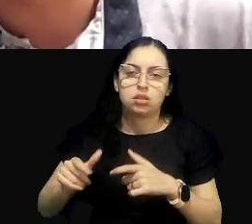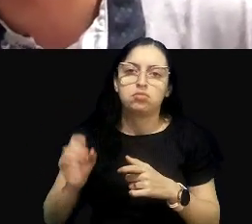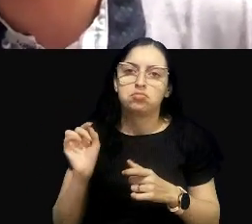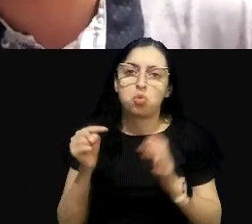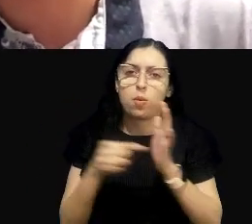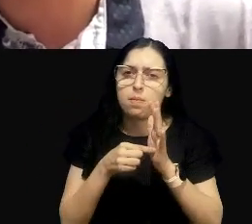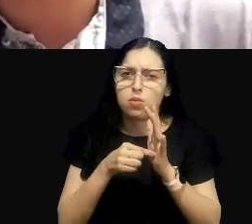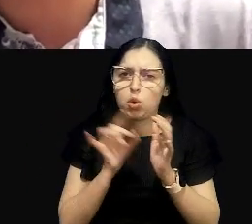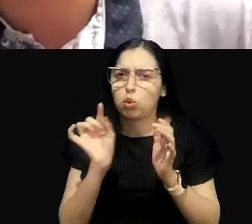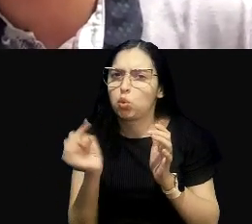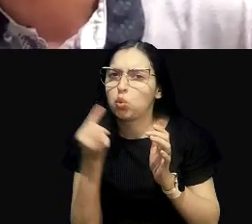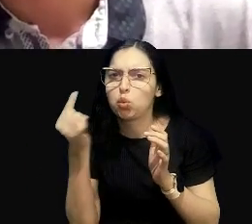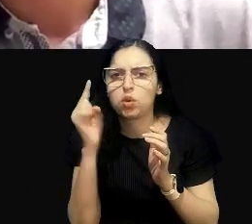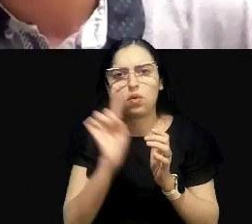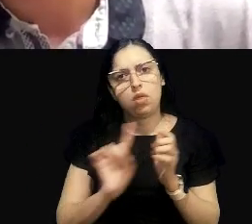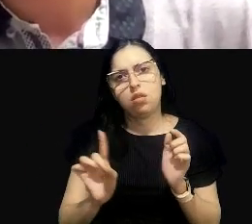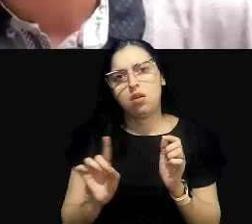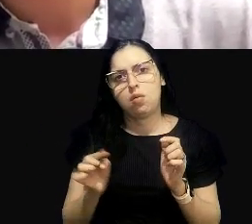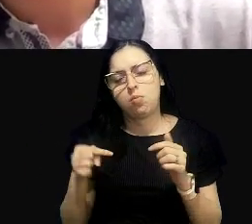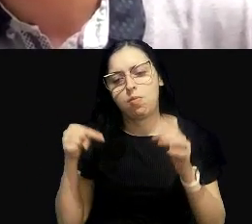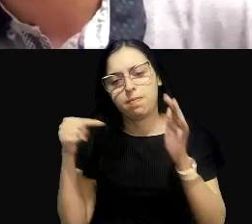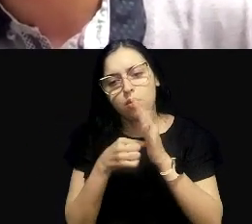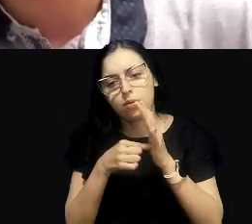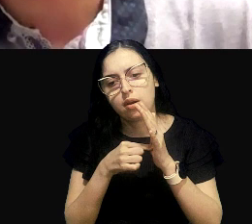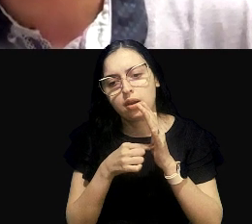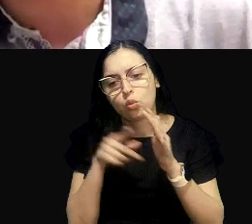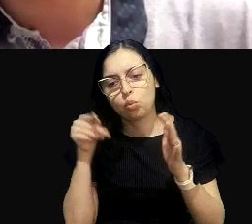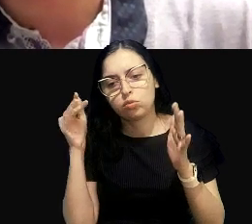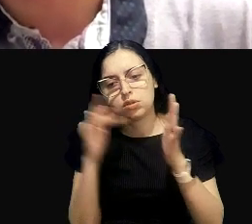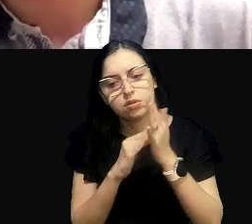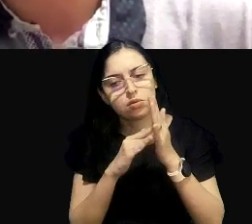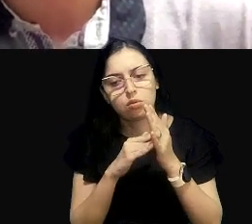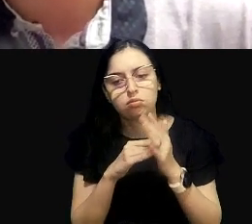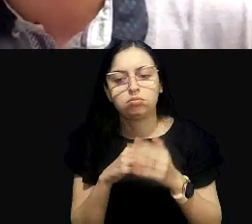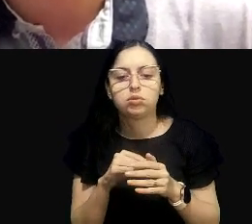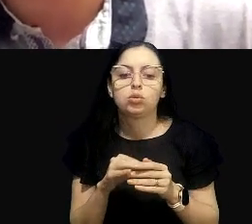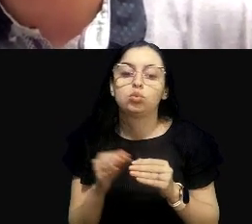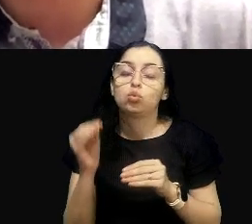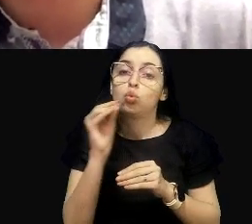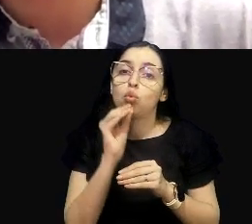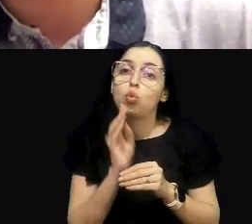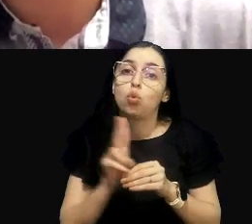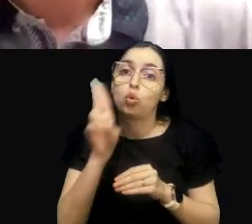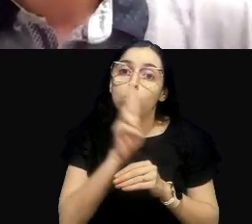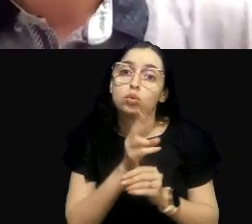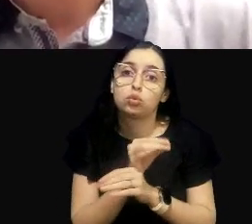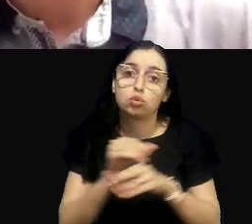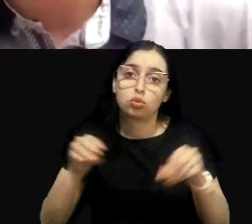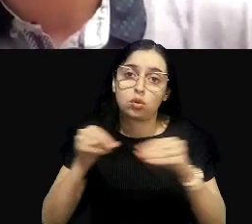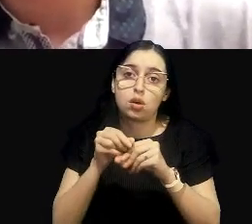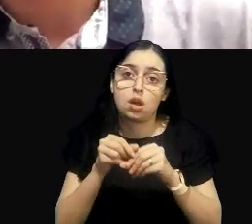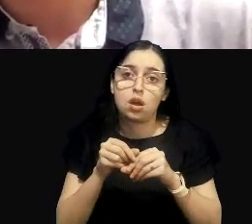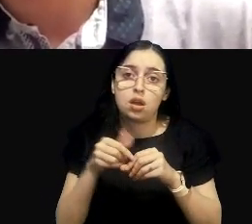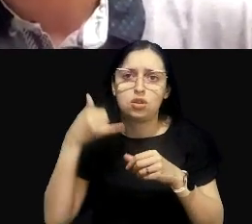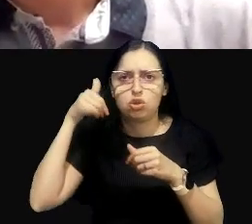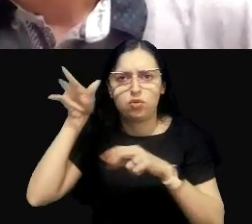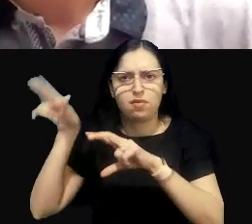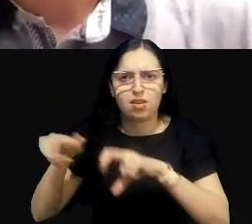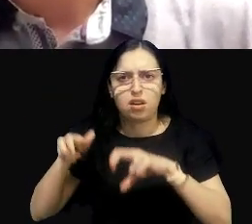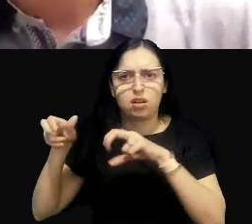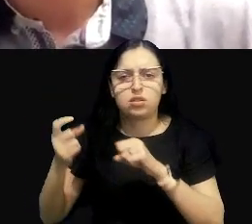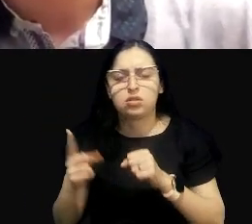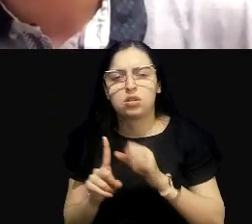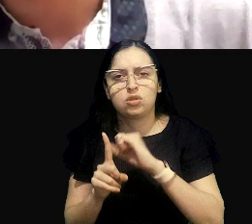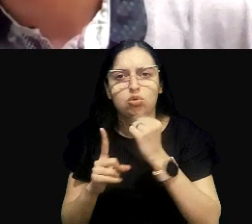único, não é localizado. Ela depende muito do uso e ocupação do solo. Então, se você tem áreas agrícolas, se você tem áreas urbanas,